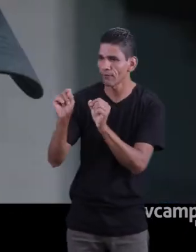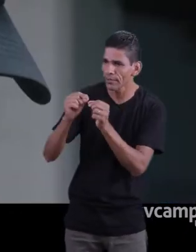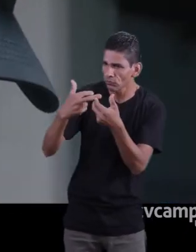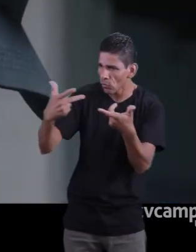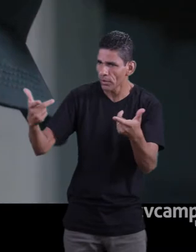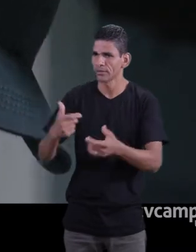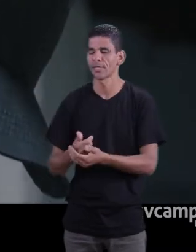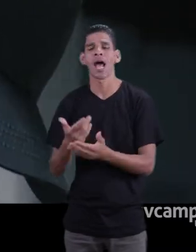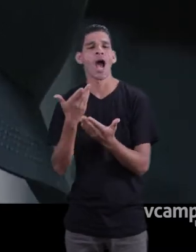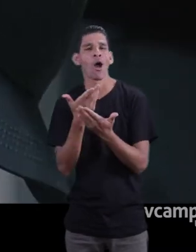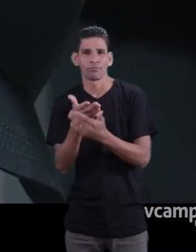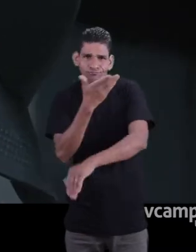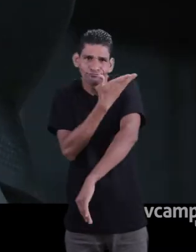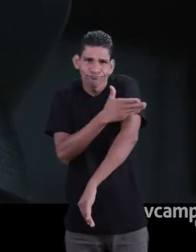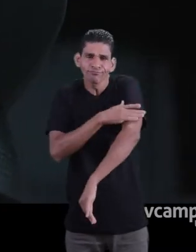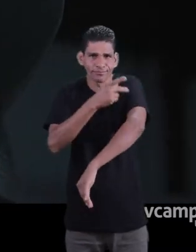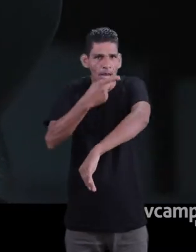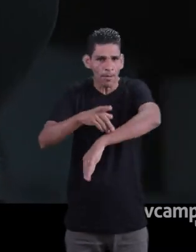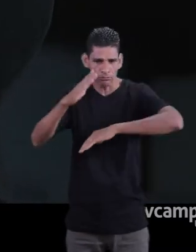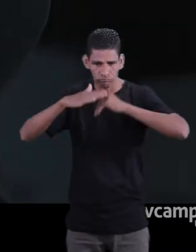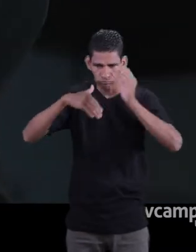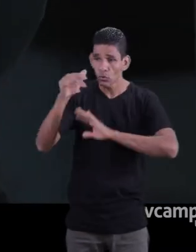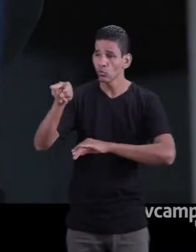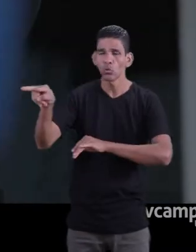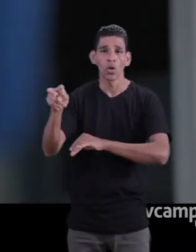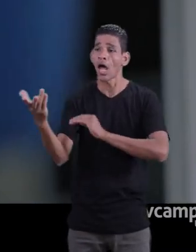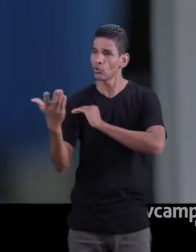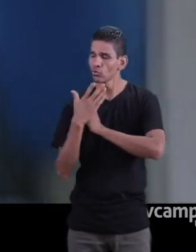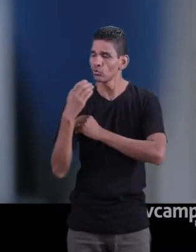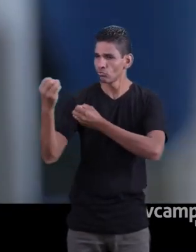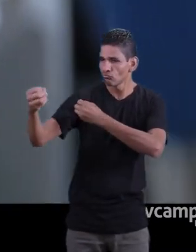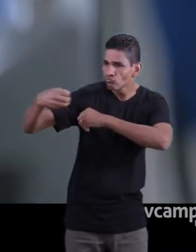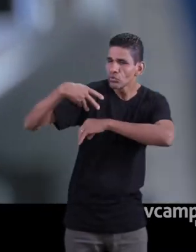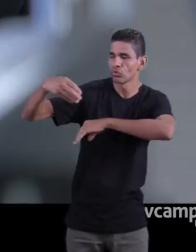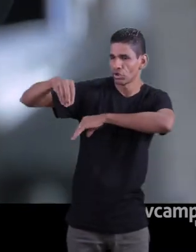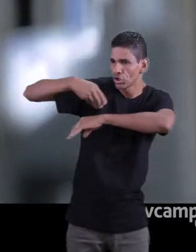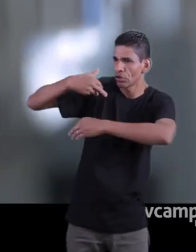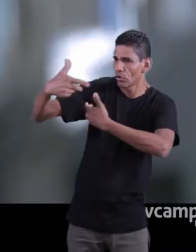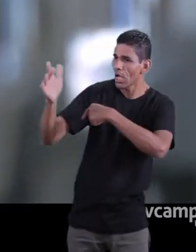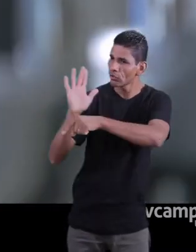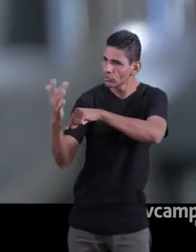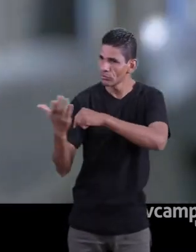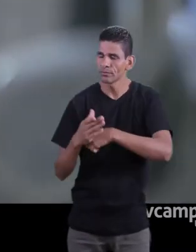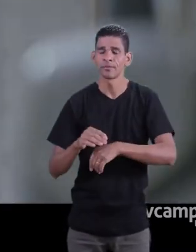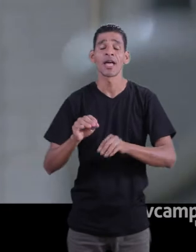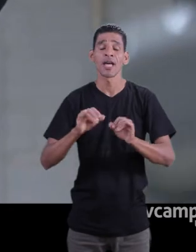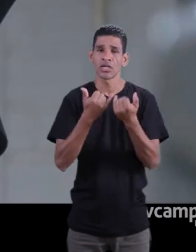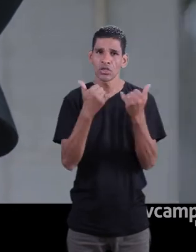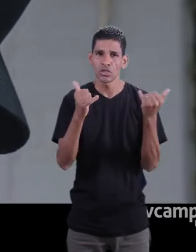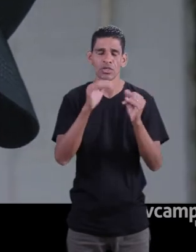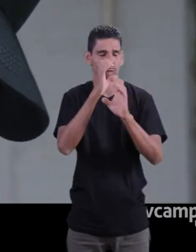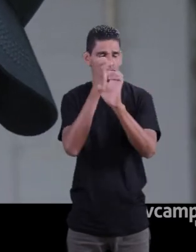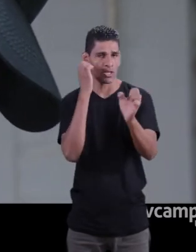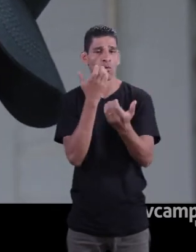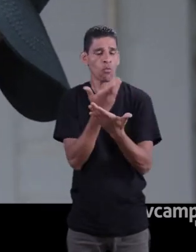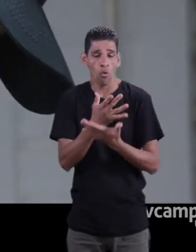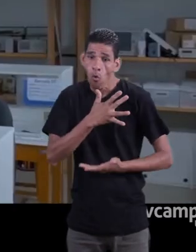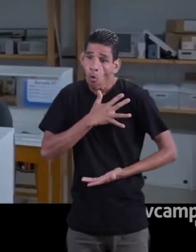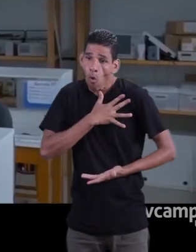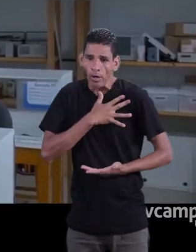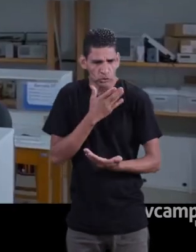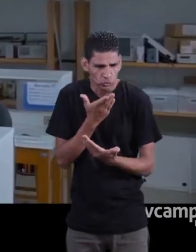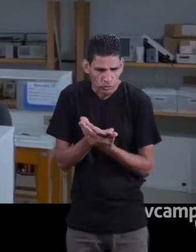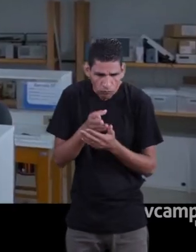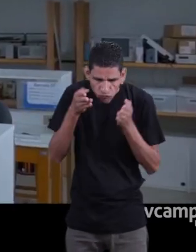às vezes eles me ajudam. Engenharia elétrica, eu sempre gostei de fazer um curso da engenharia. Daí, como,